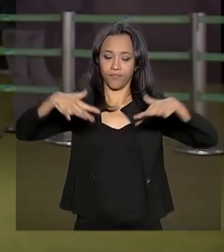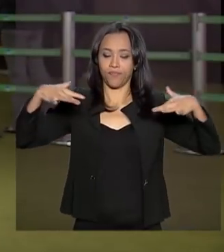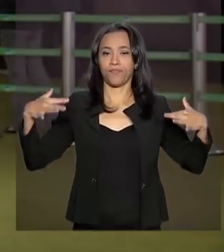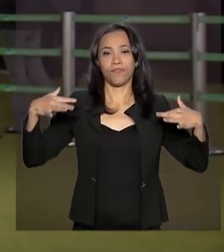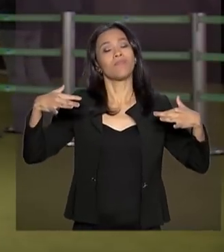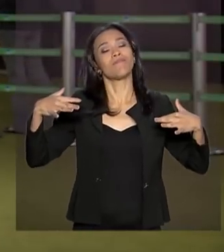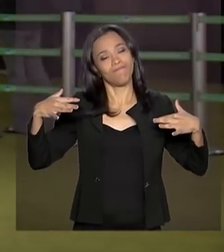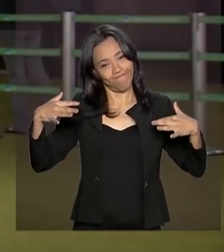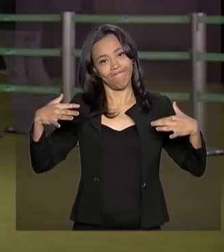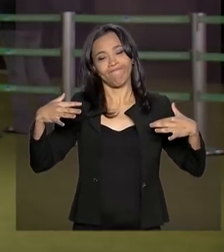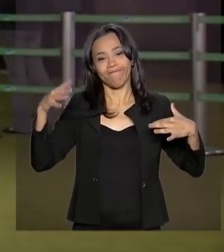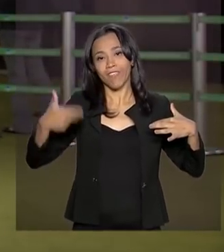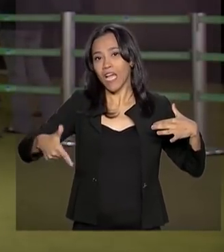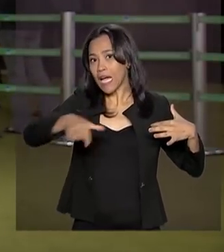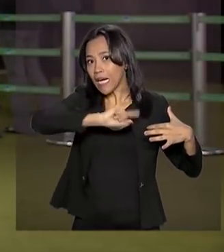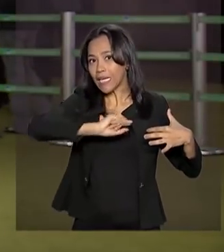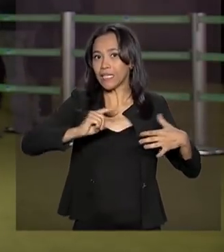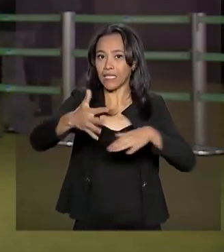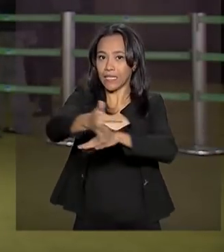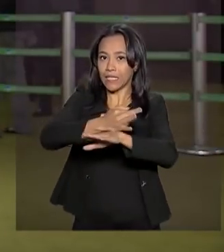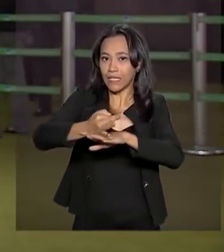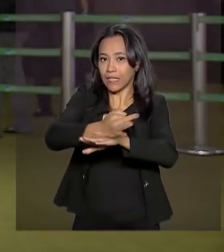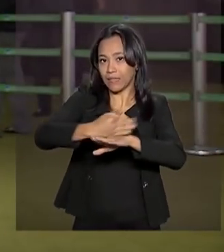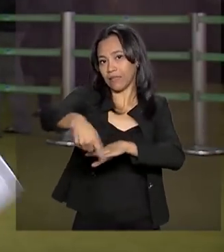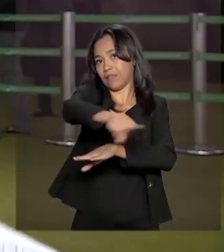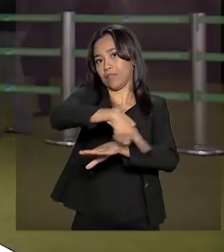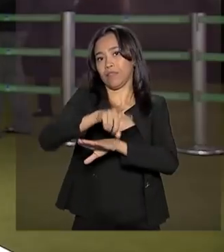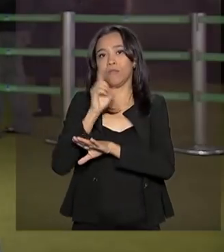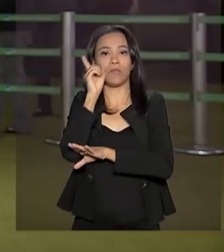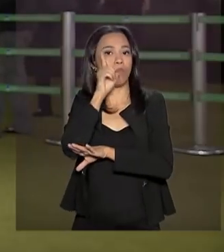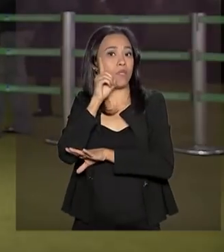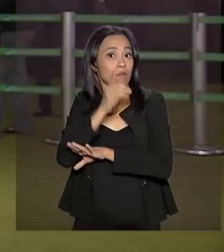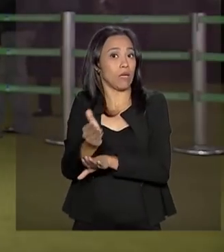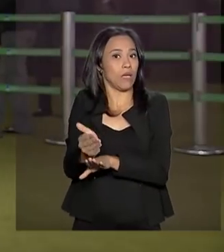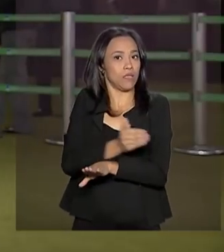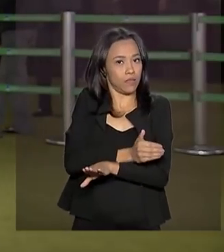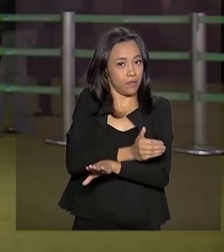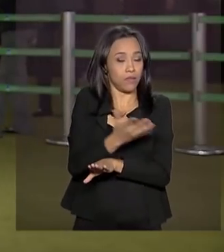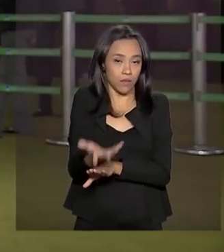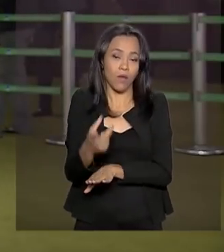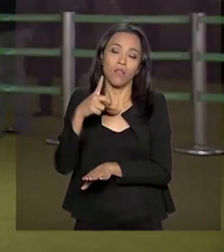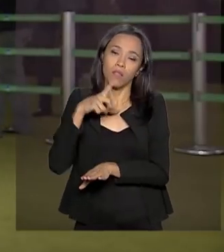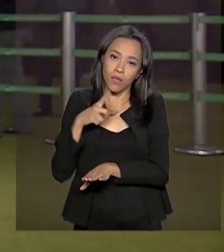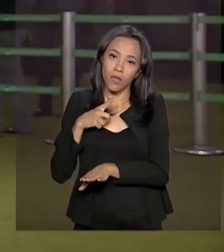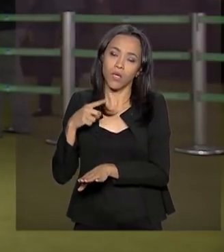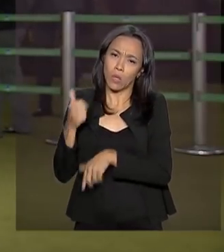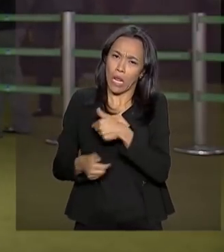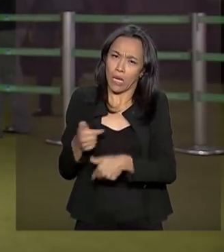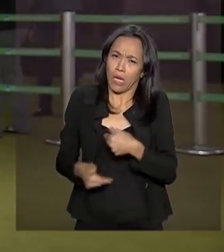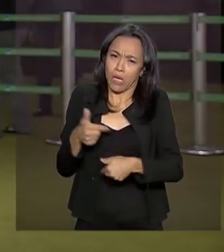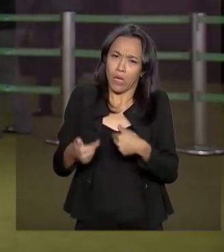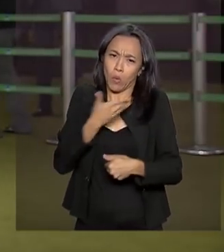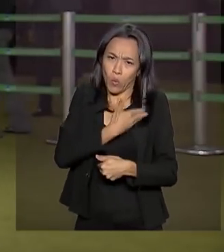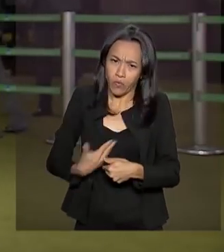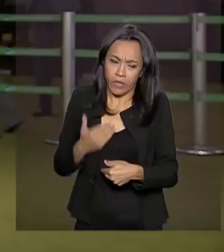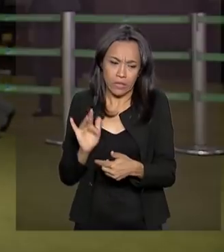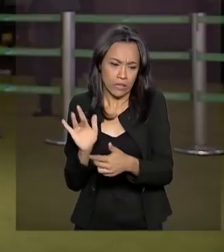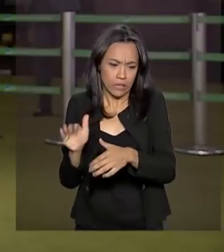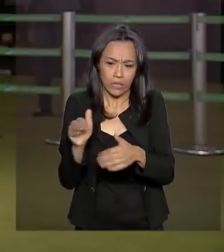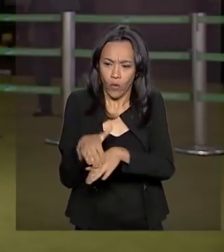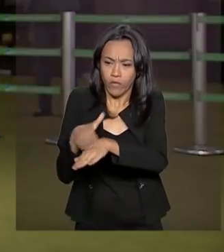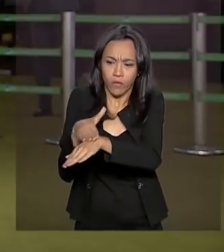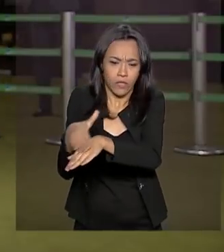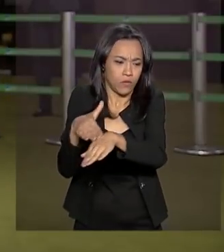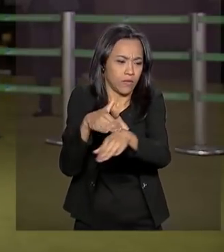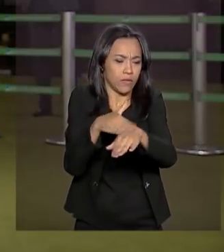liquidado, portanto, antes do recesso parlamentar. Na outra ponta, gente tem o governo que vem ampliando a articulação aqui dentro para tentar aprovar